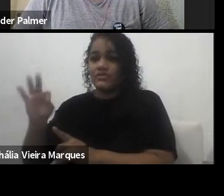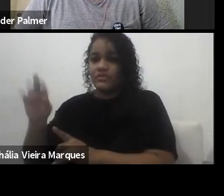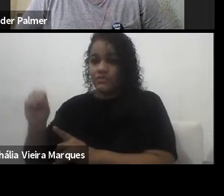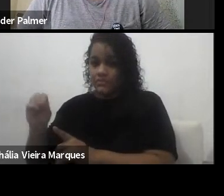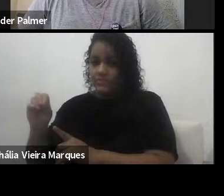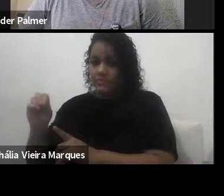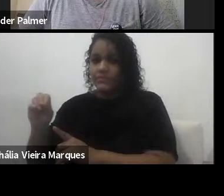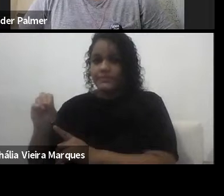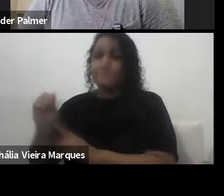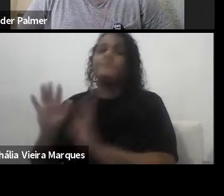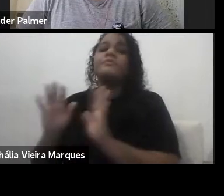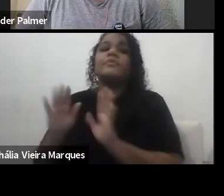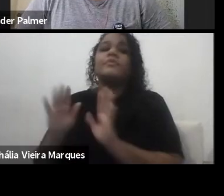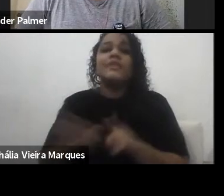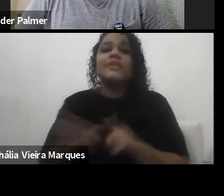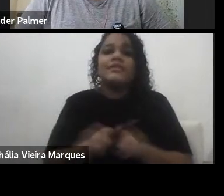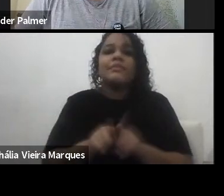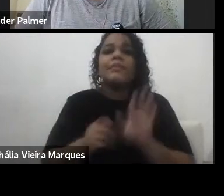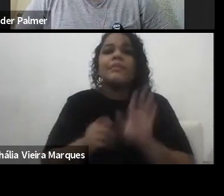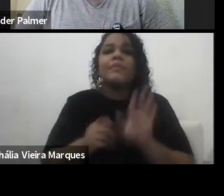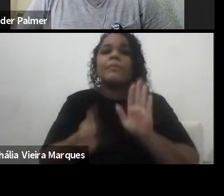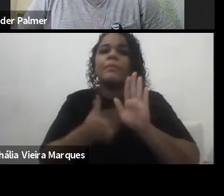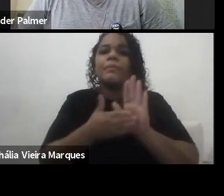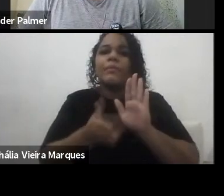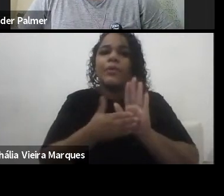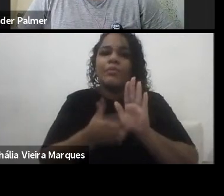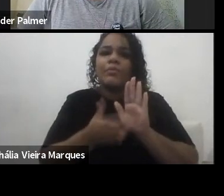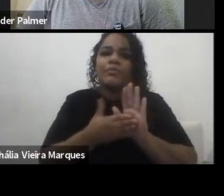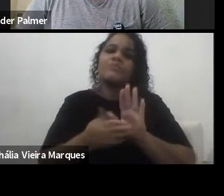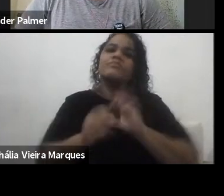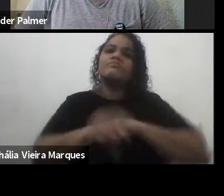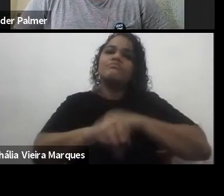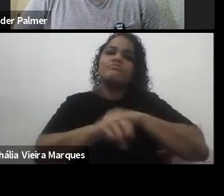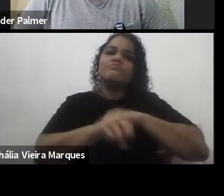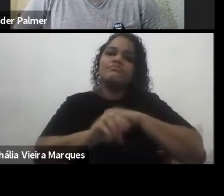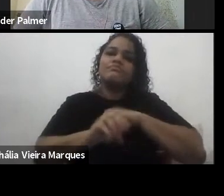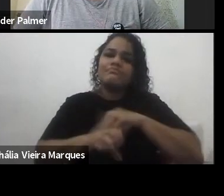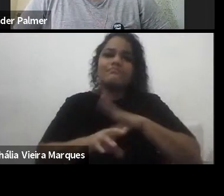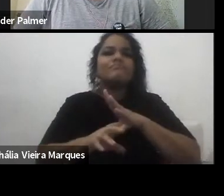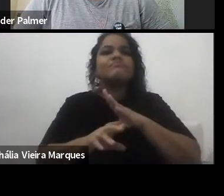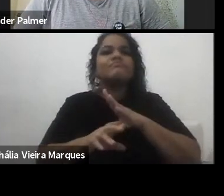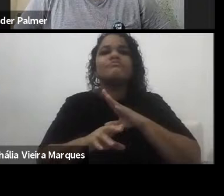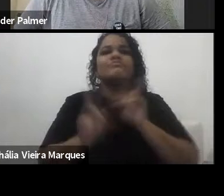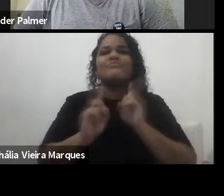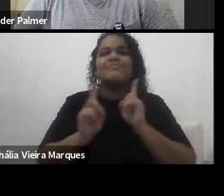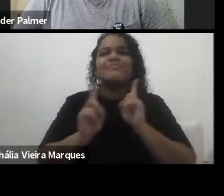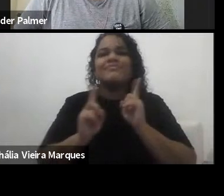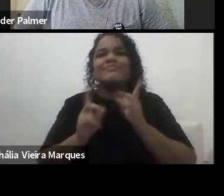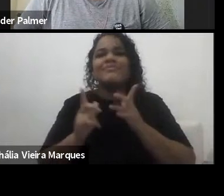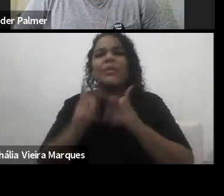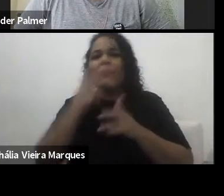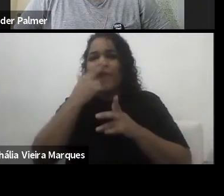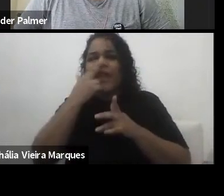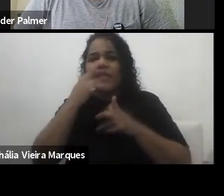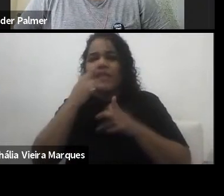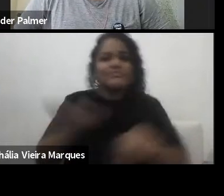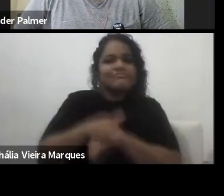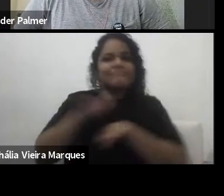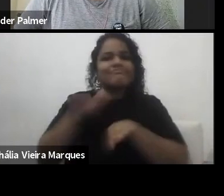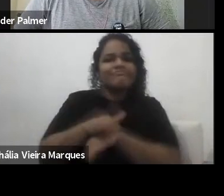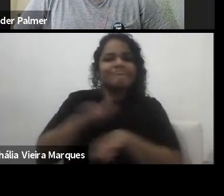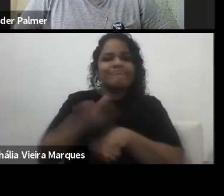proposição de uma educação que não fique mais nas mãos desse poder religioso, então, você